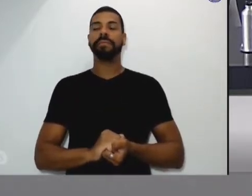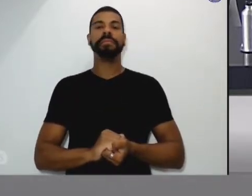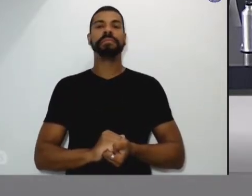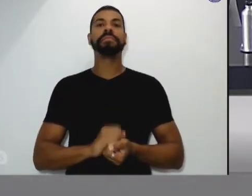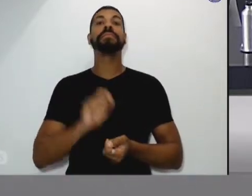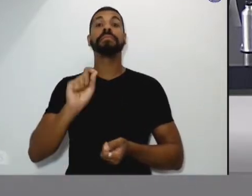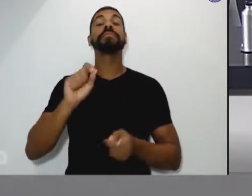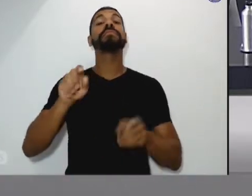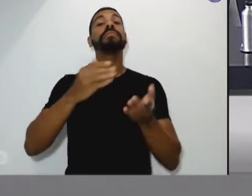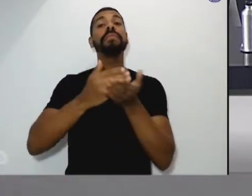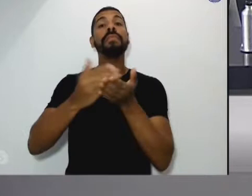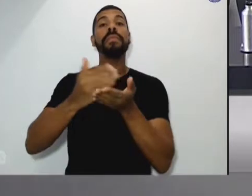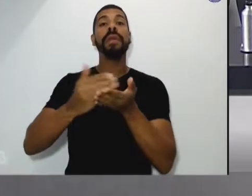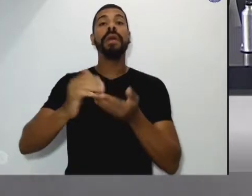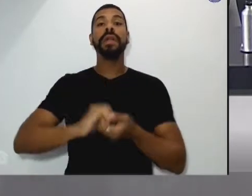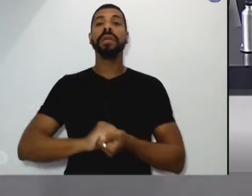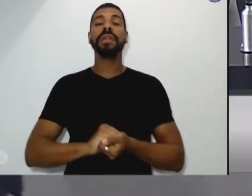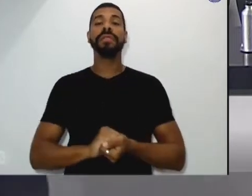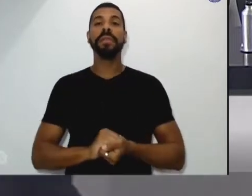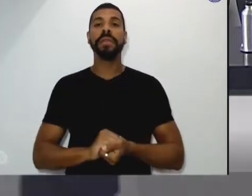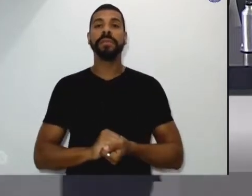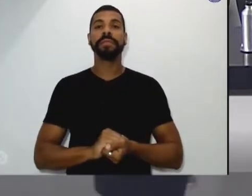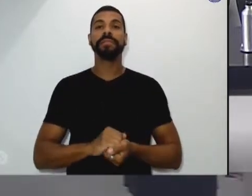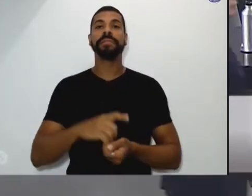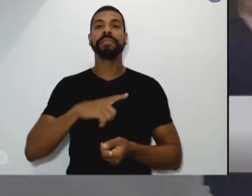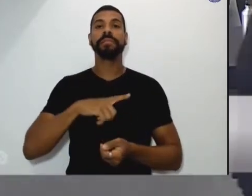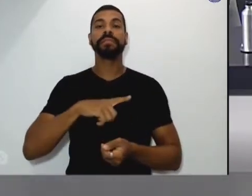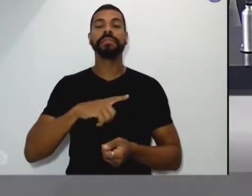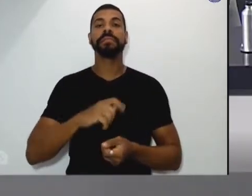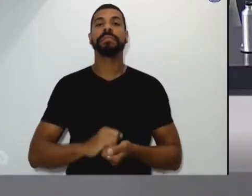Camargo, arcebispo metropolitano.